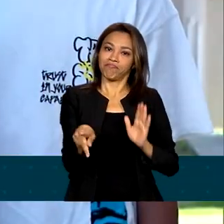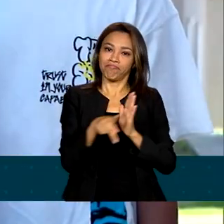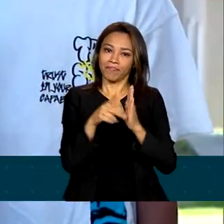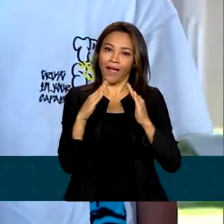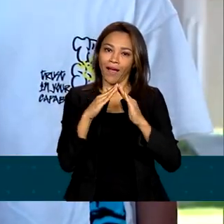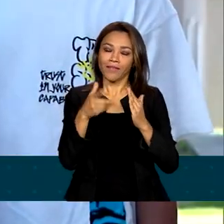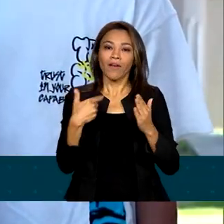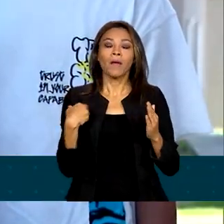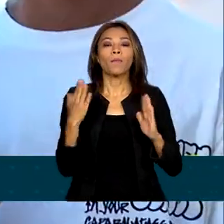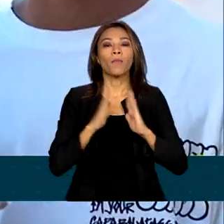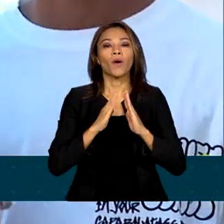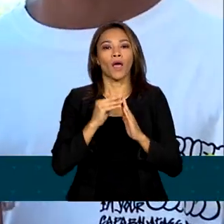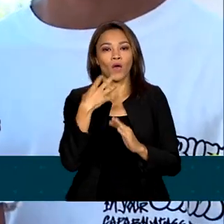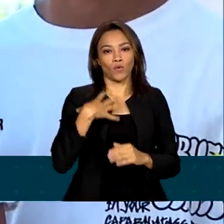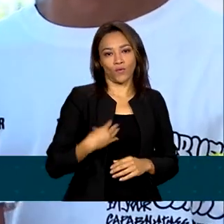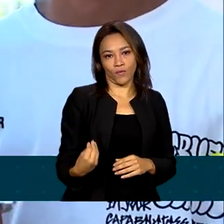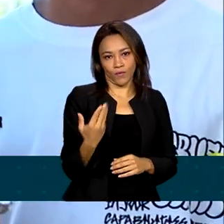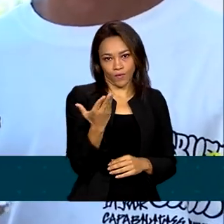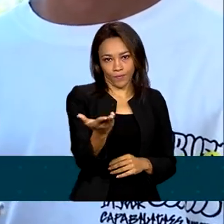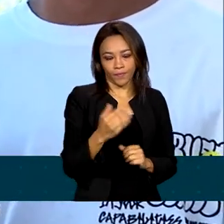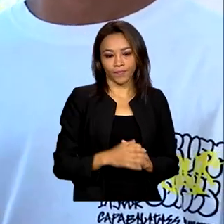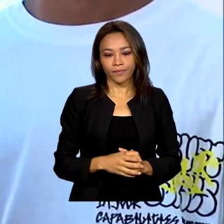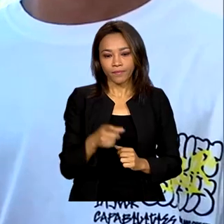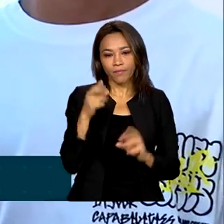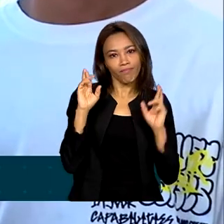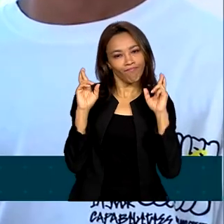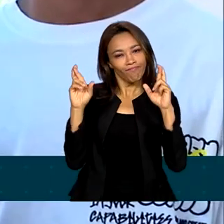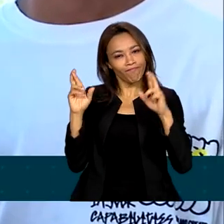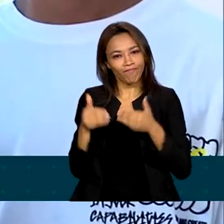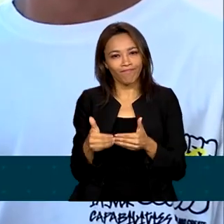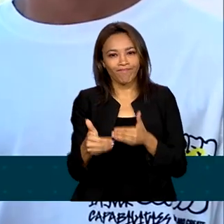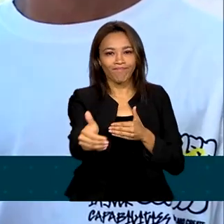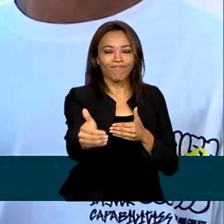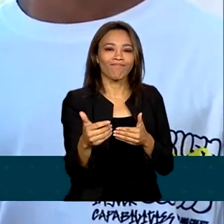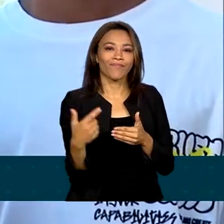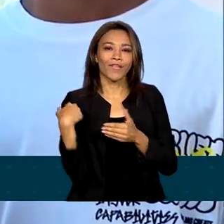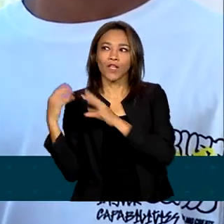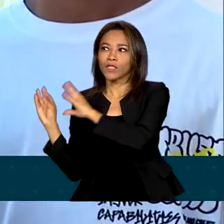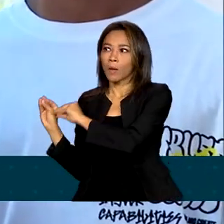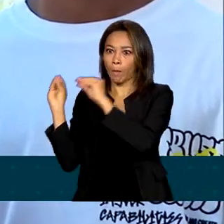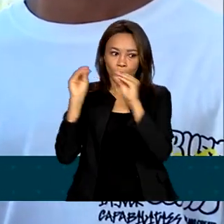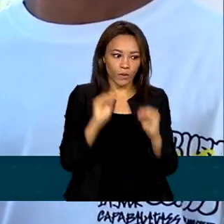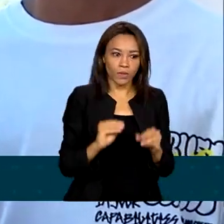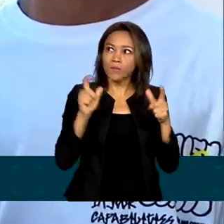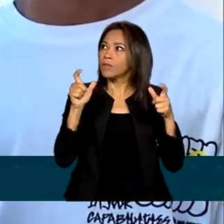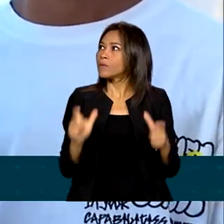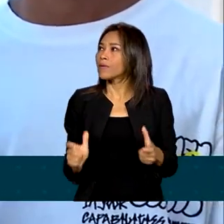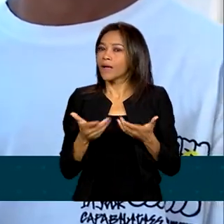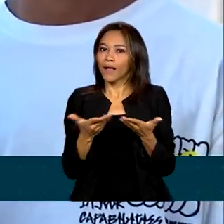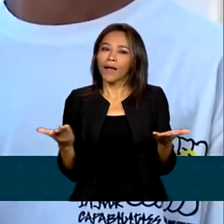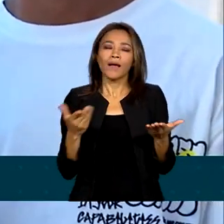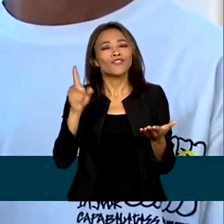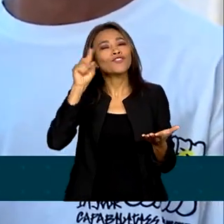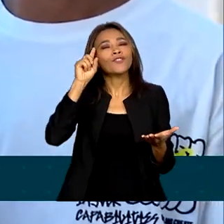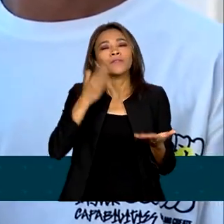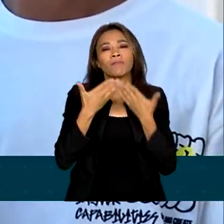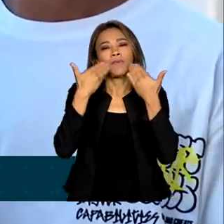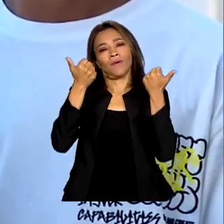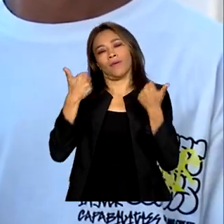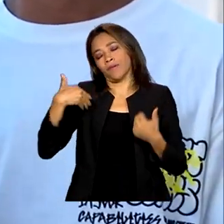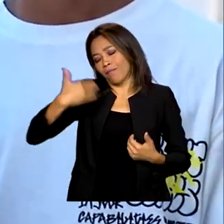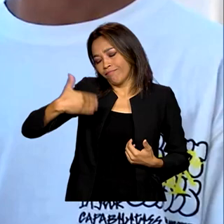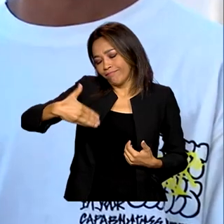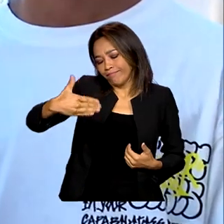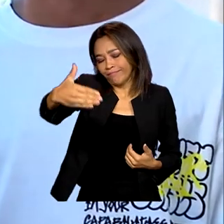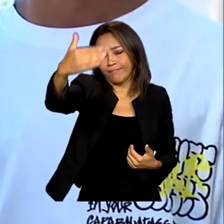morar aqui com os dois filhos. A nossa expectativa da nossa mudança para cá é de dias melhores, né? E que